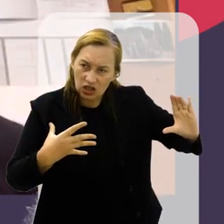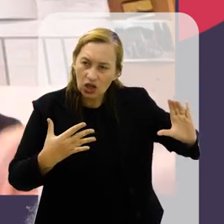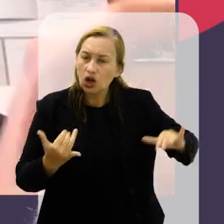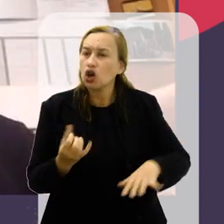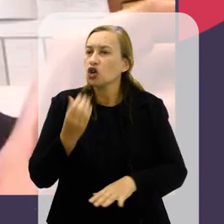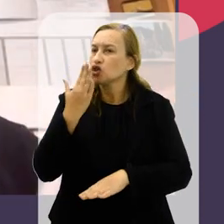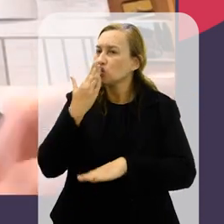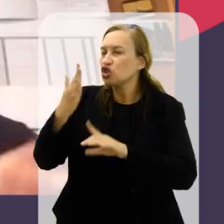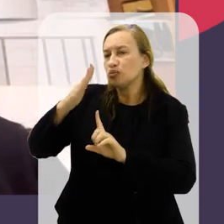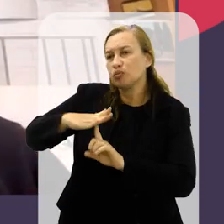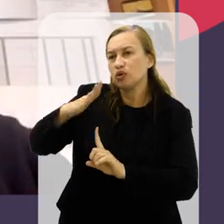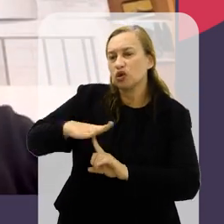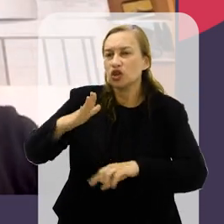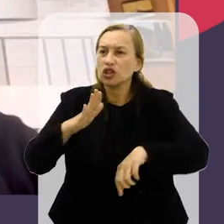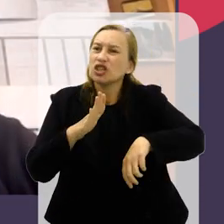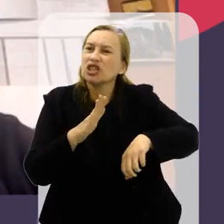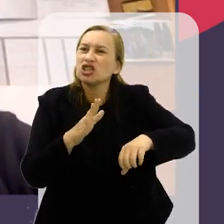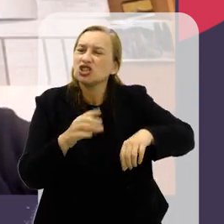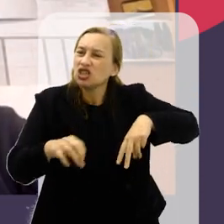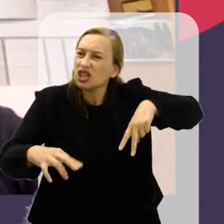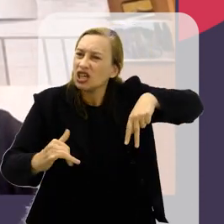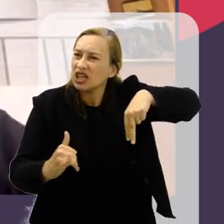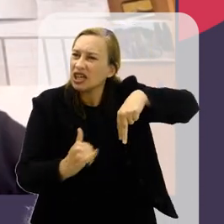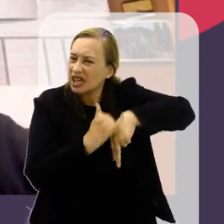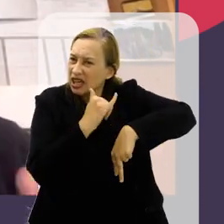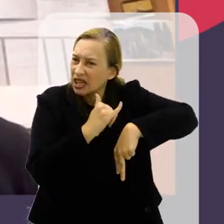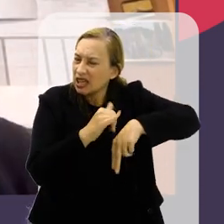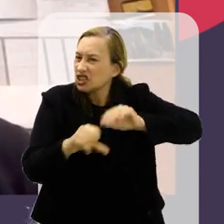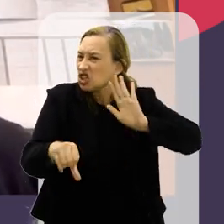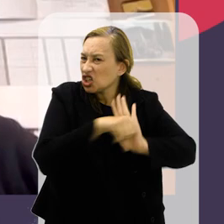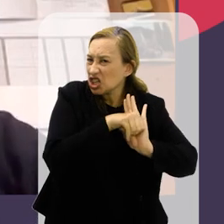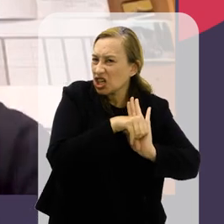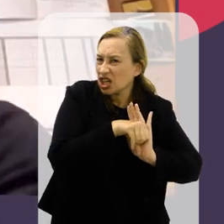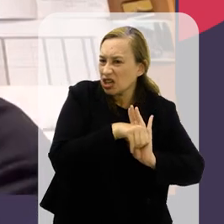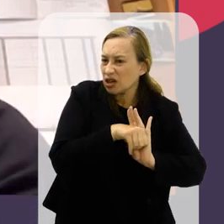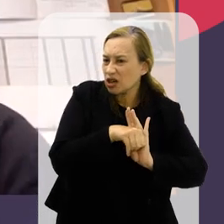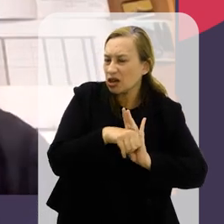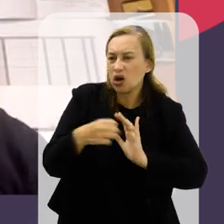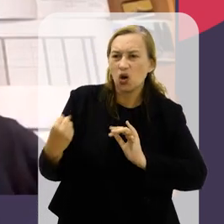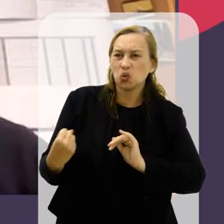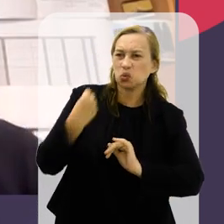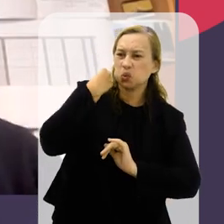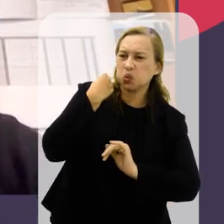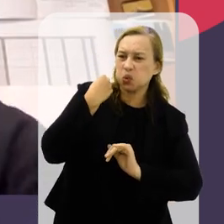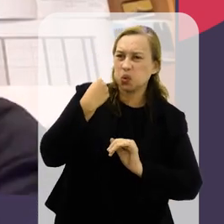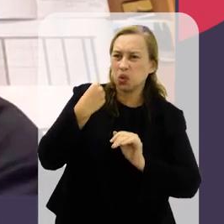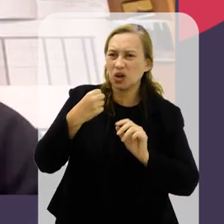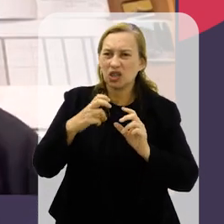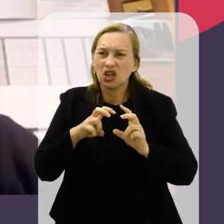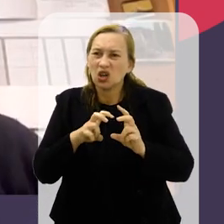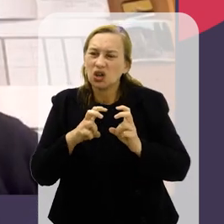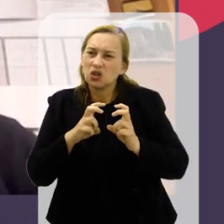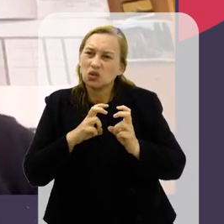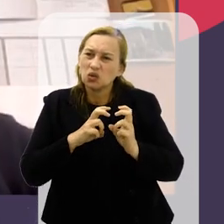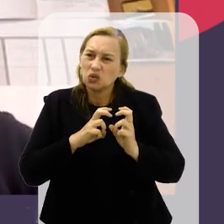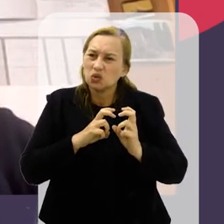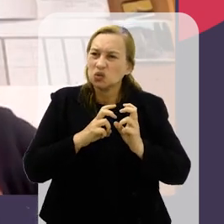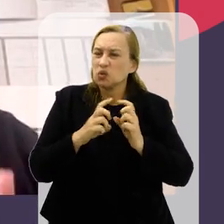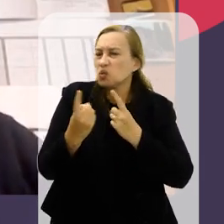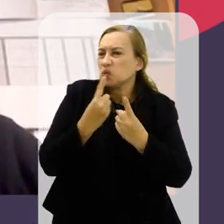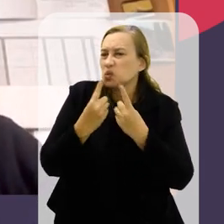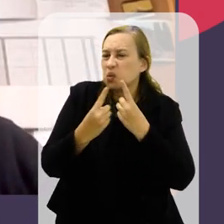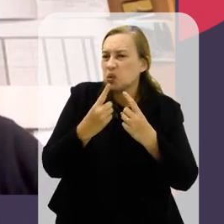da vítima, renda, sexo, idade, o tipo de crime, lesões, pessoas desaparecidas, homicídios, o trânsito, e a